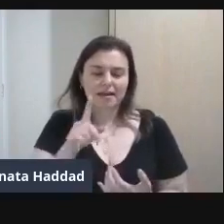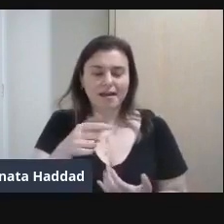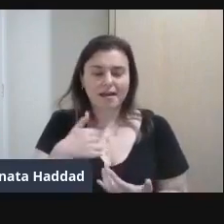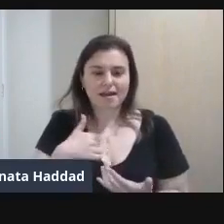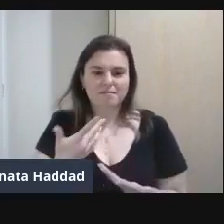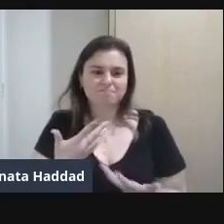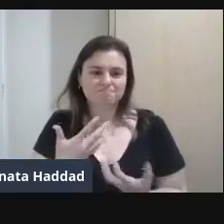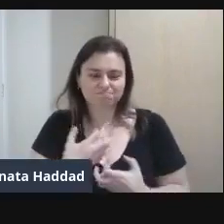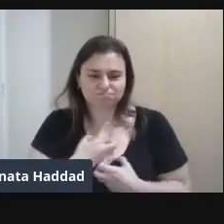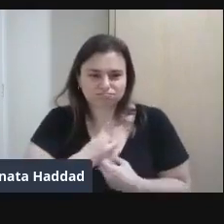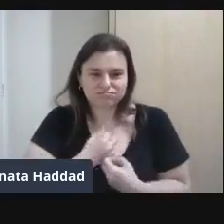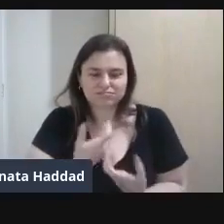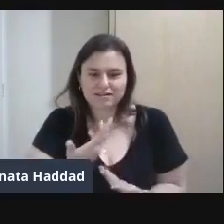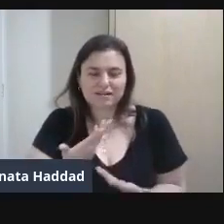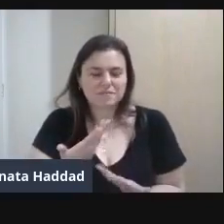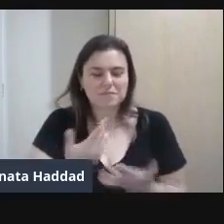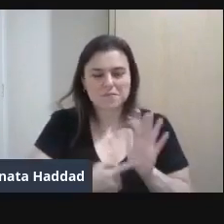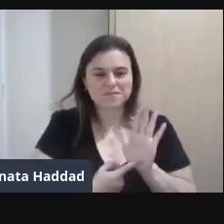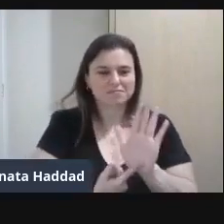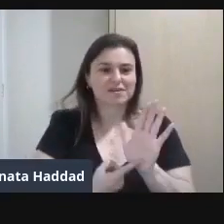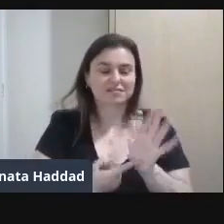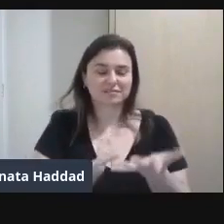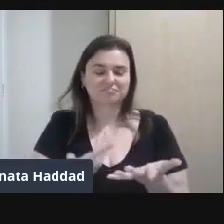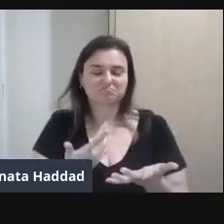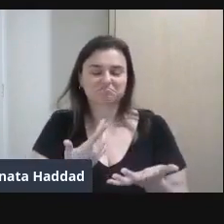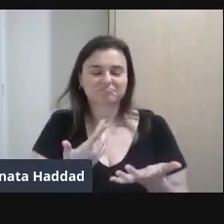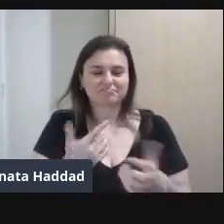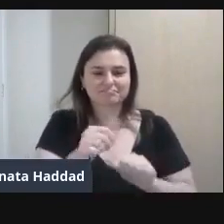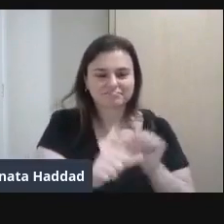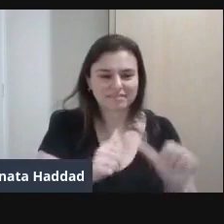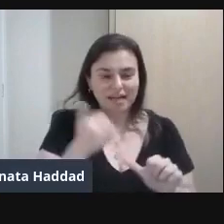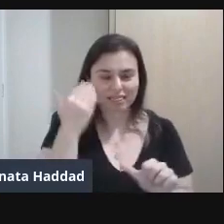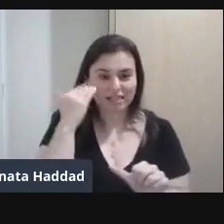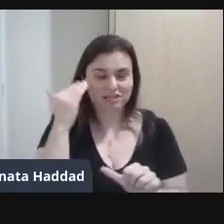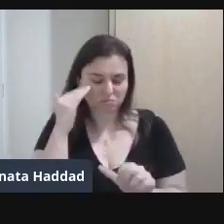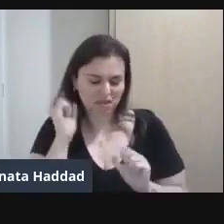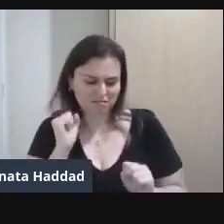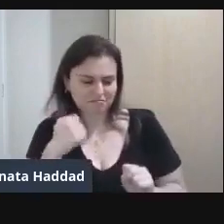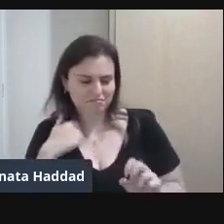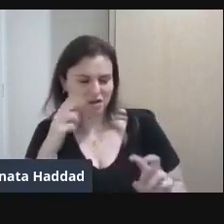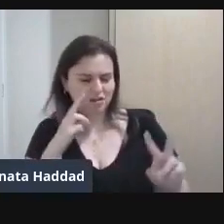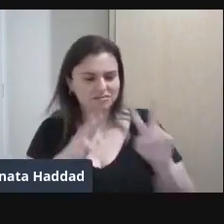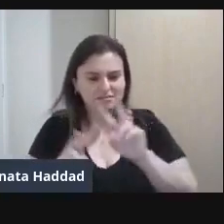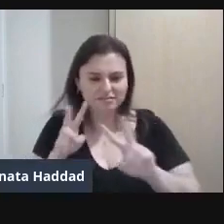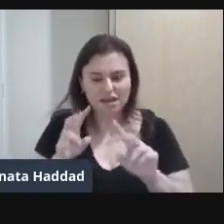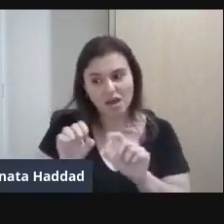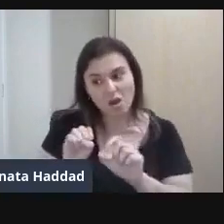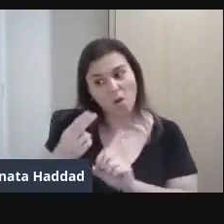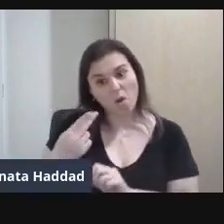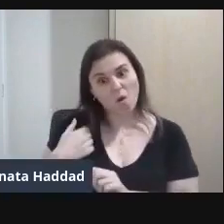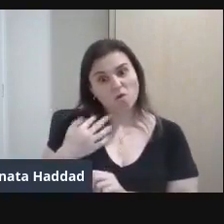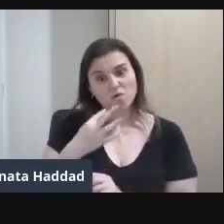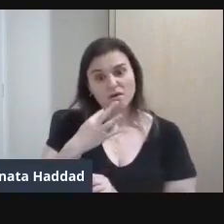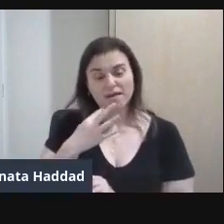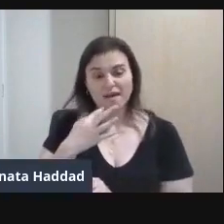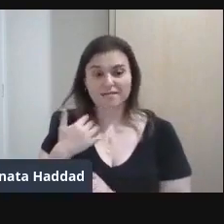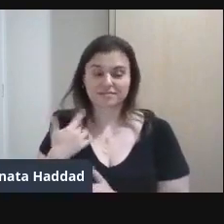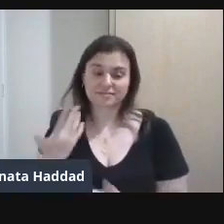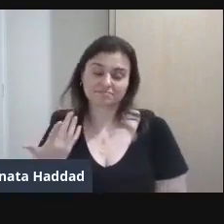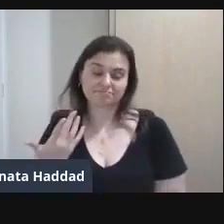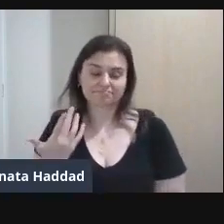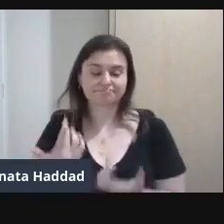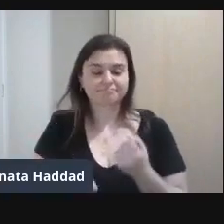Quantas interpretações E quanto A gente pode se ver Muitas vezes Ou conhece alguém Ou já viu Situações assim